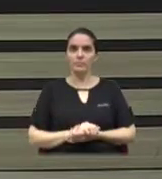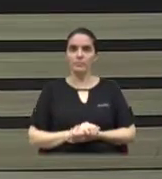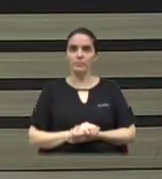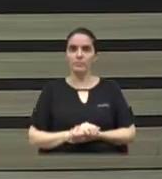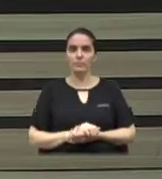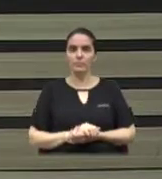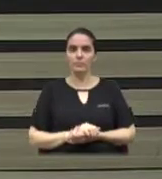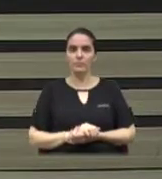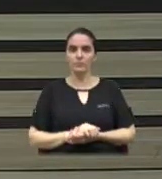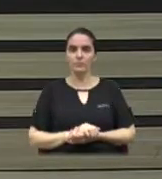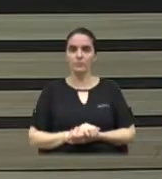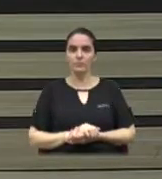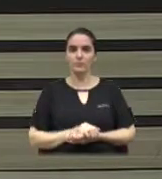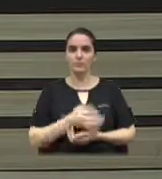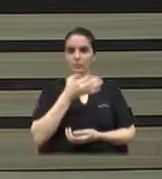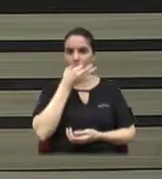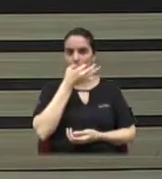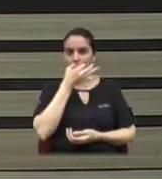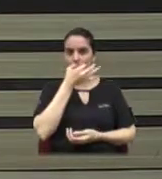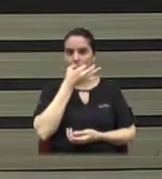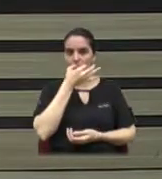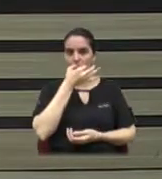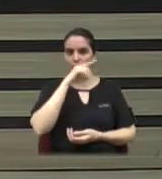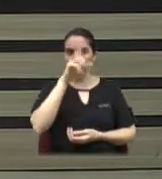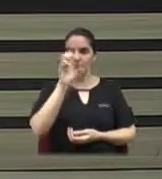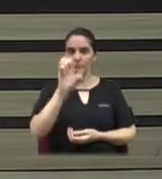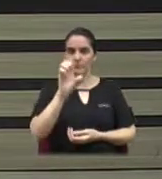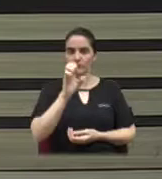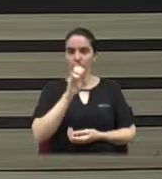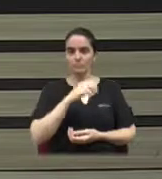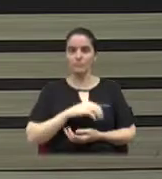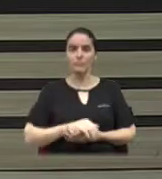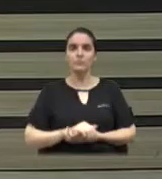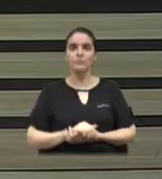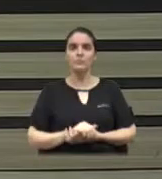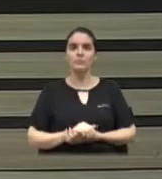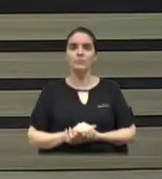Com a palavra, discutir o vereador José Bernardo.